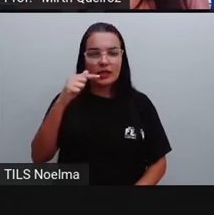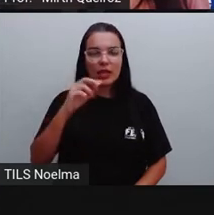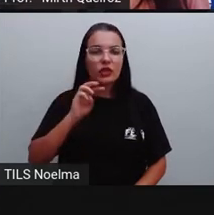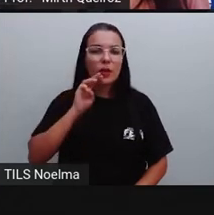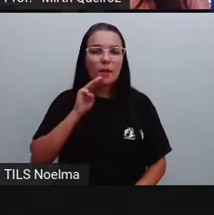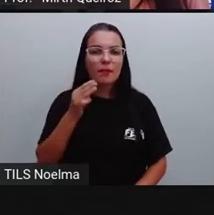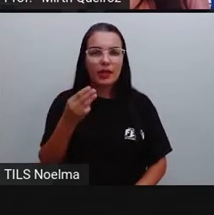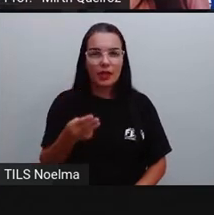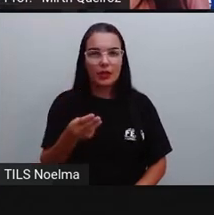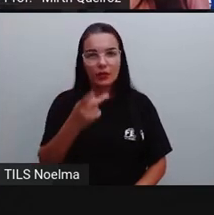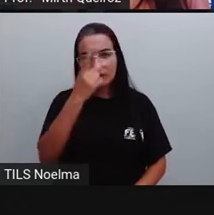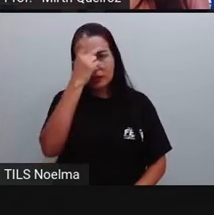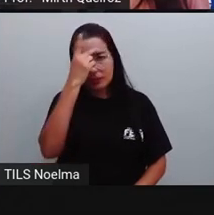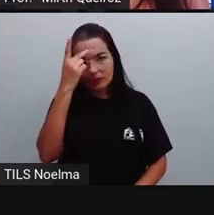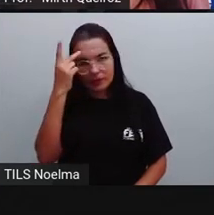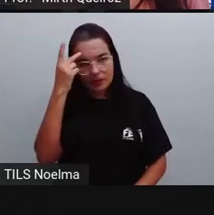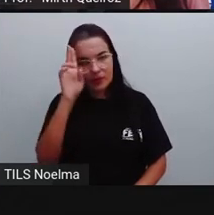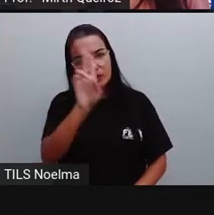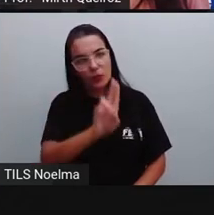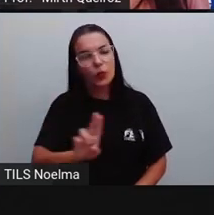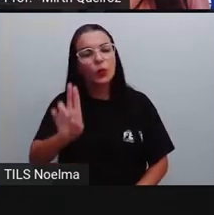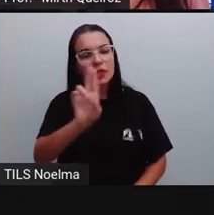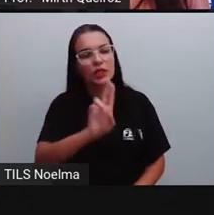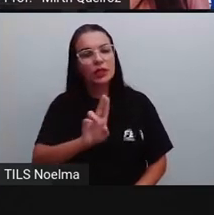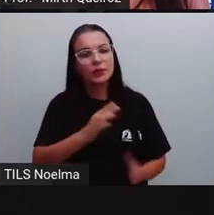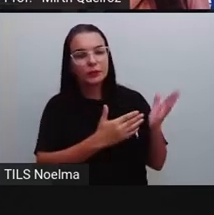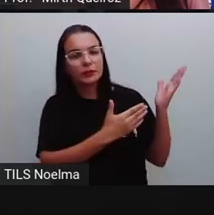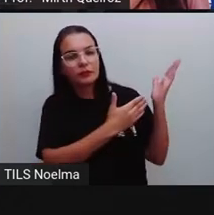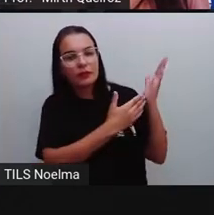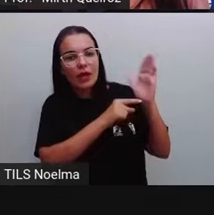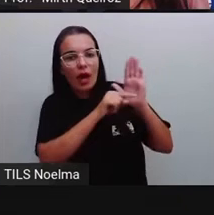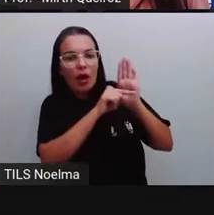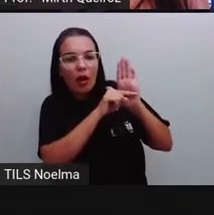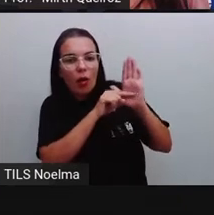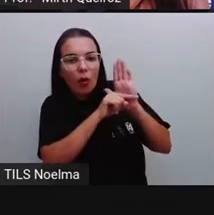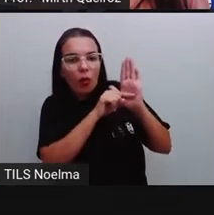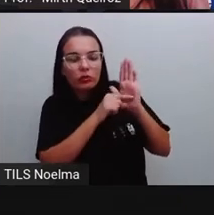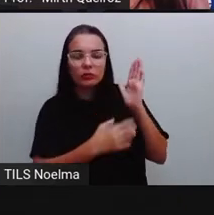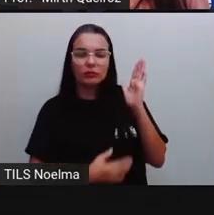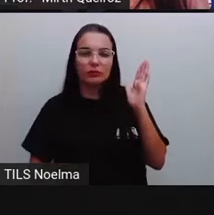milhões de usuários.